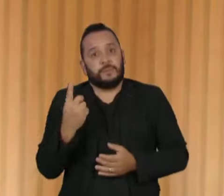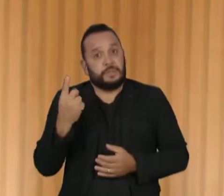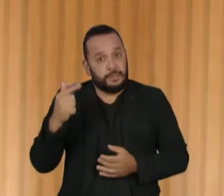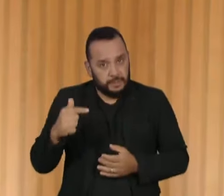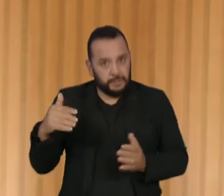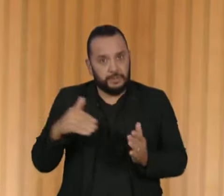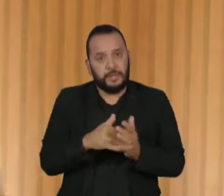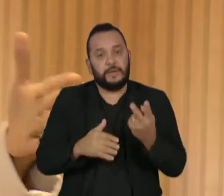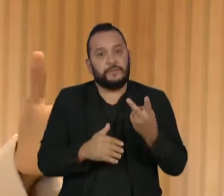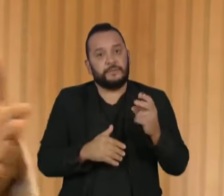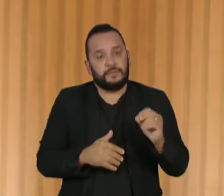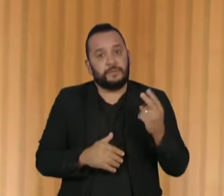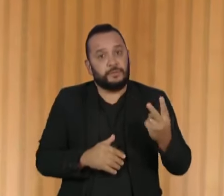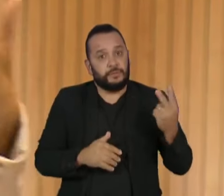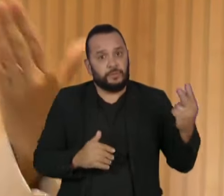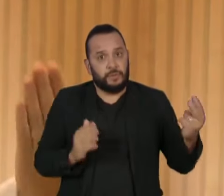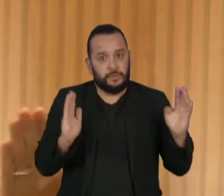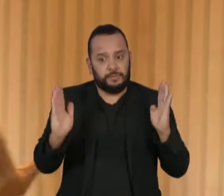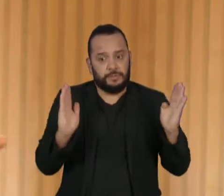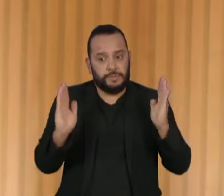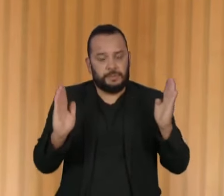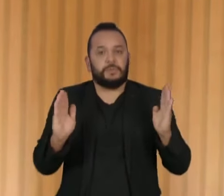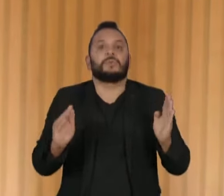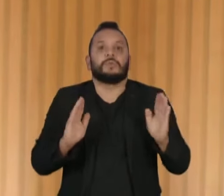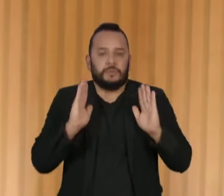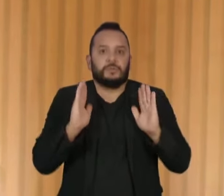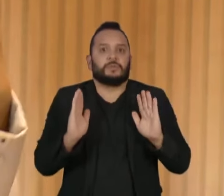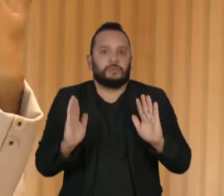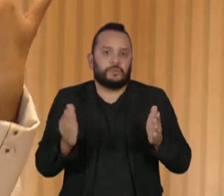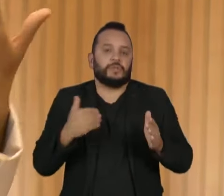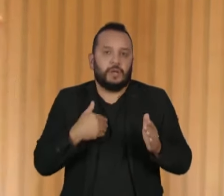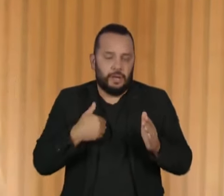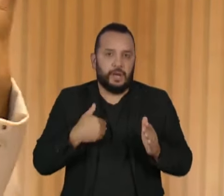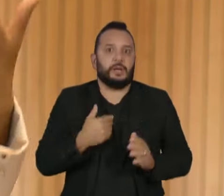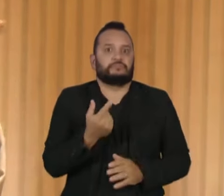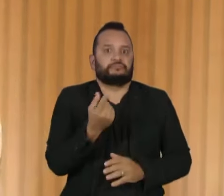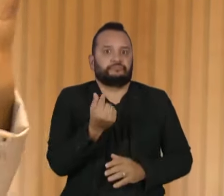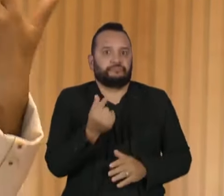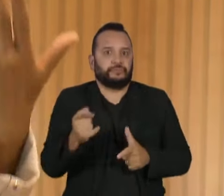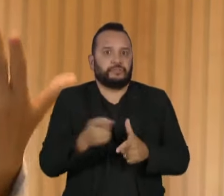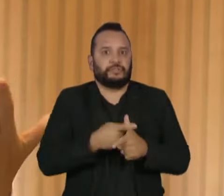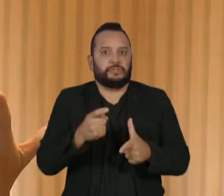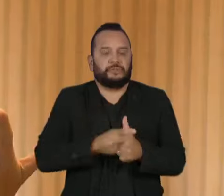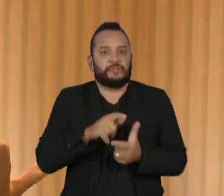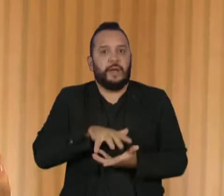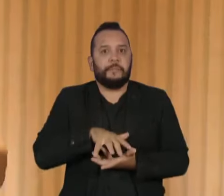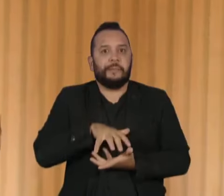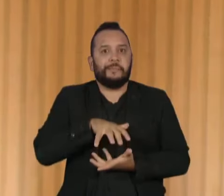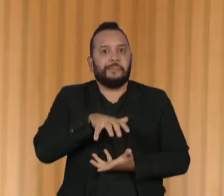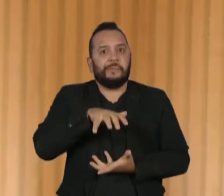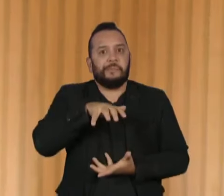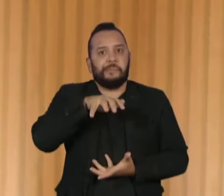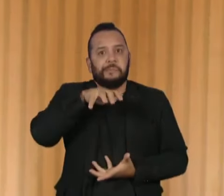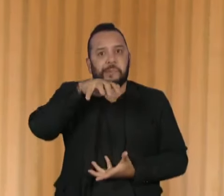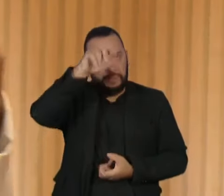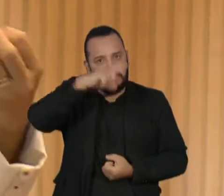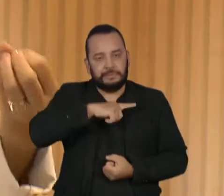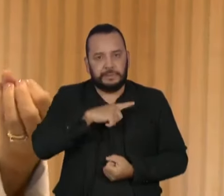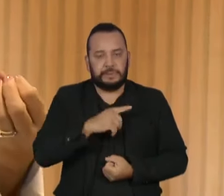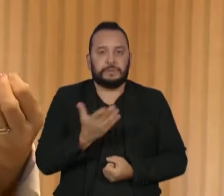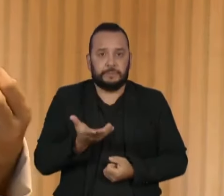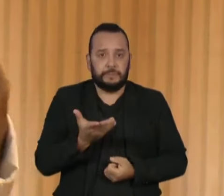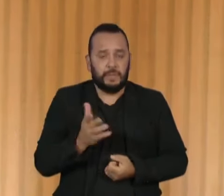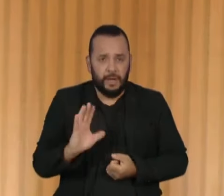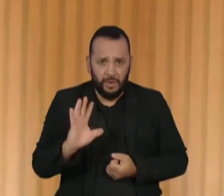já no seu governo. E isso acabou agravando a situação fiscal e tornando a dívida ainda maior. Houve,